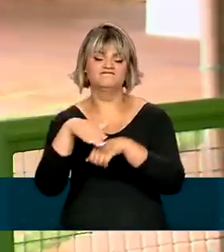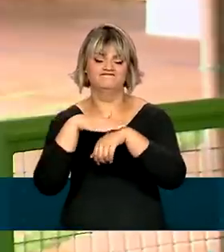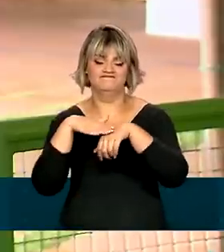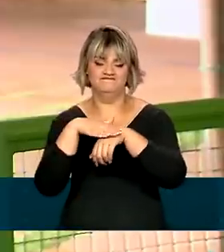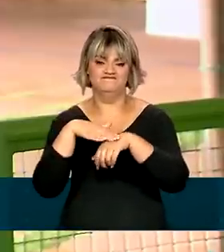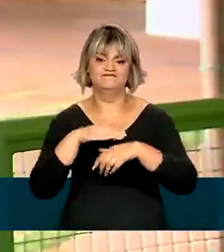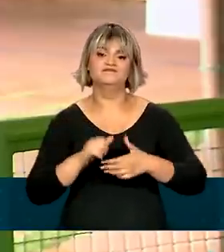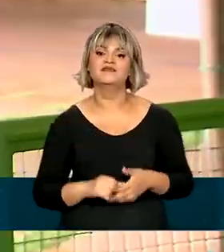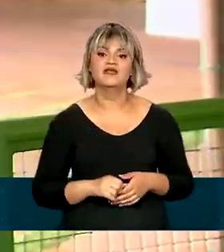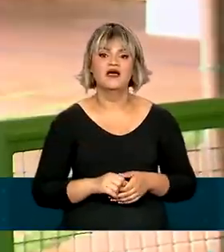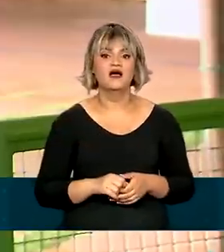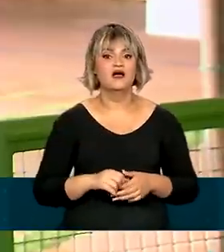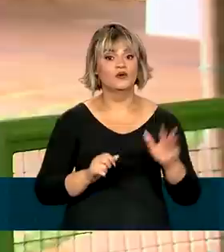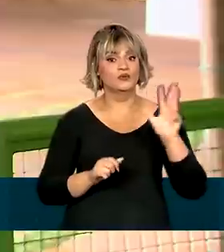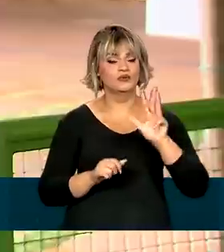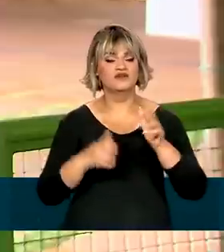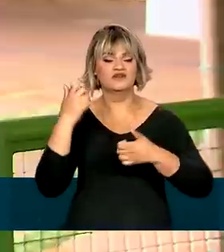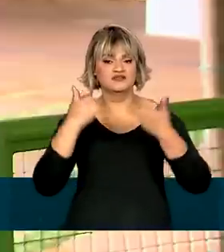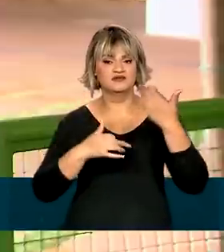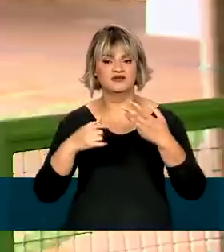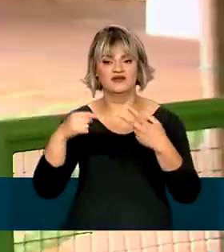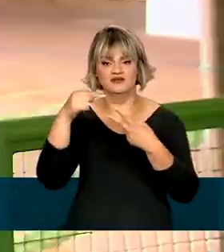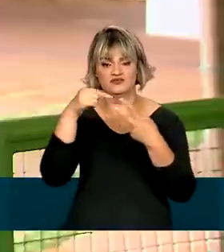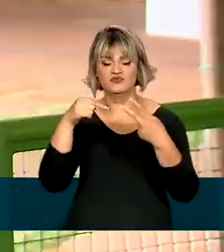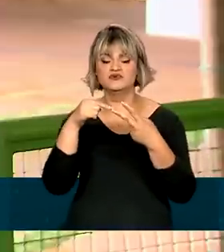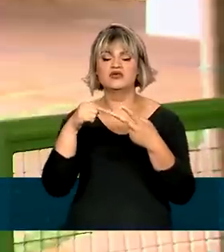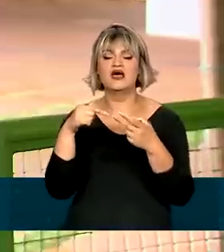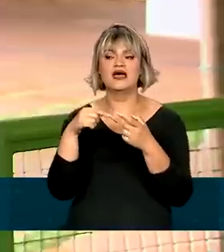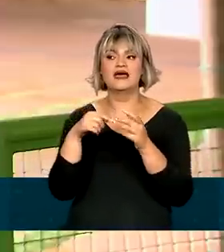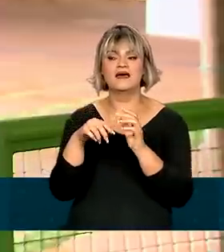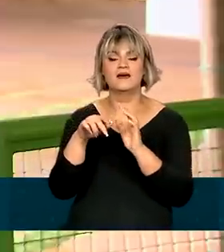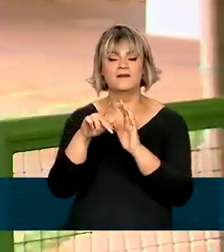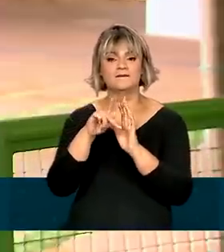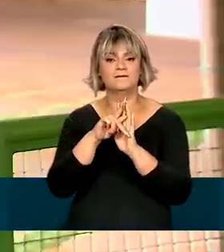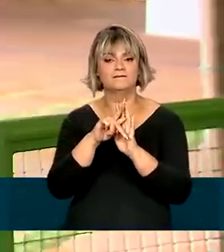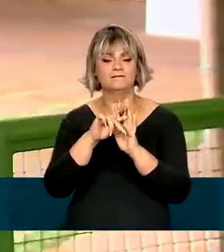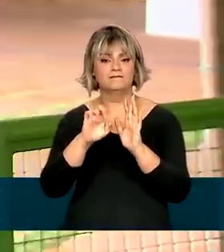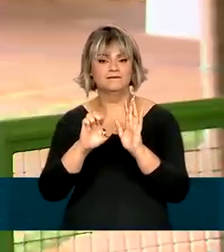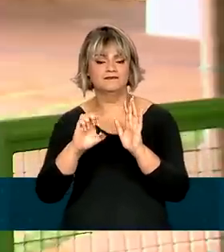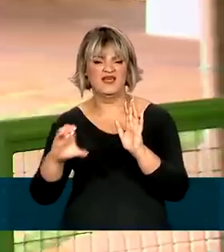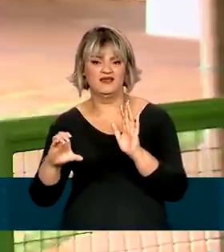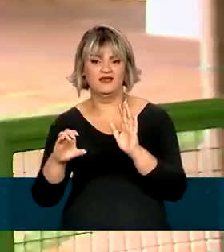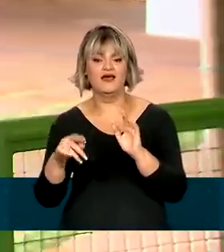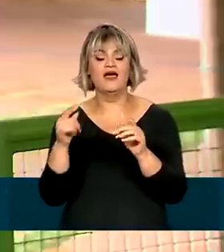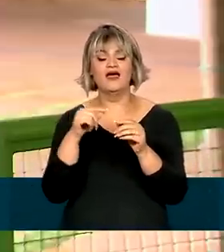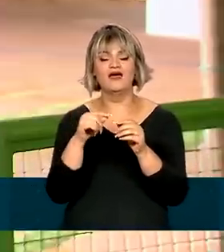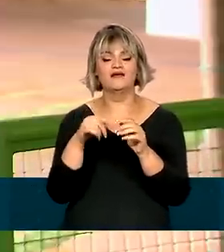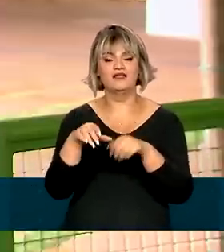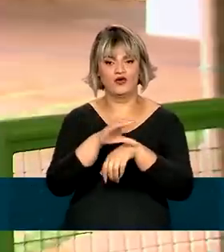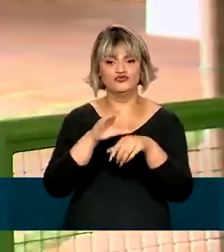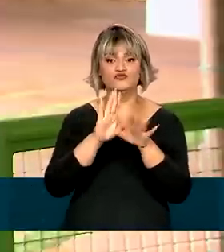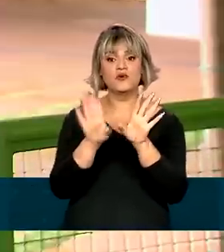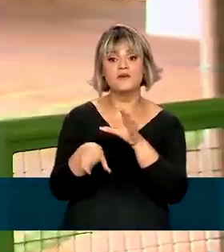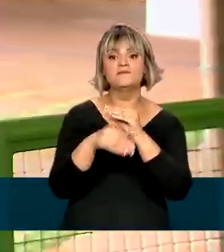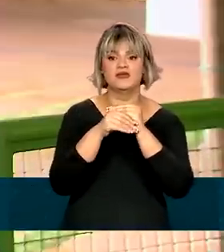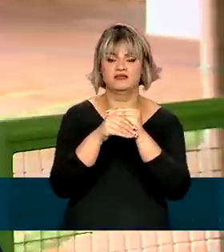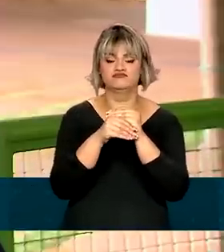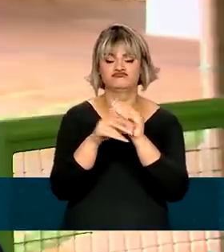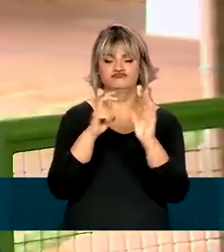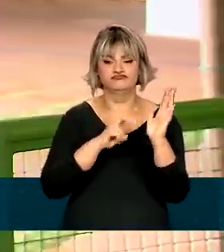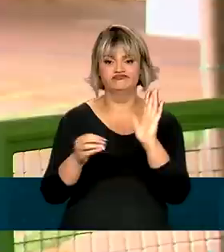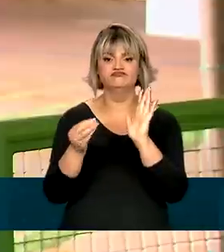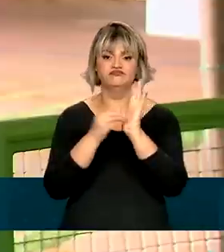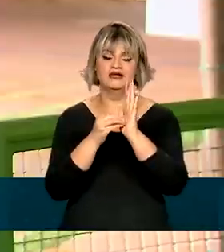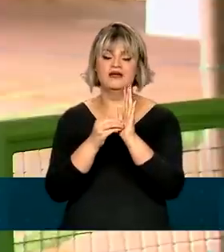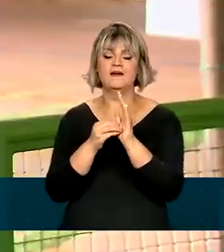Senado. Lula deve tratar com ambos a chamada PEC da transição, uma proposta de emenda à Constituição, que pretende abrir